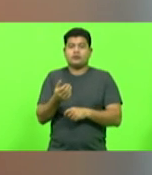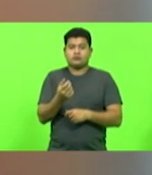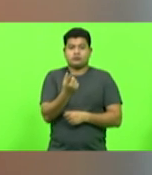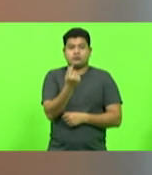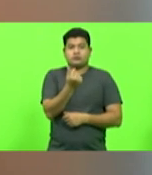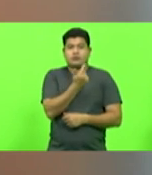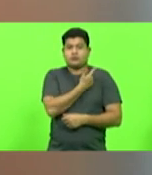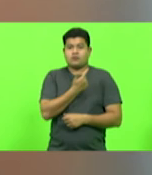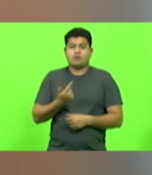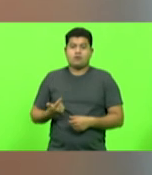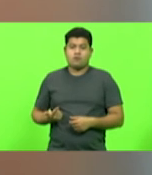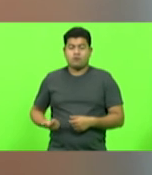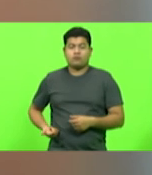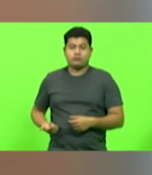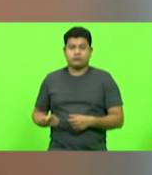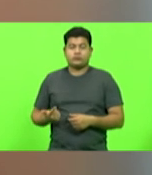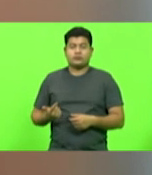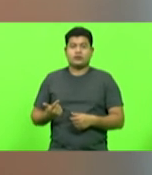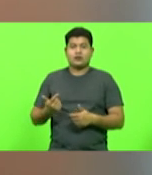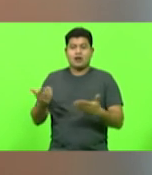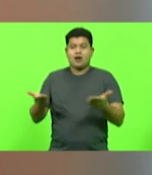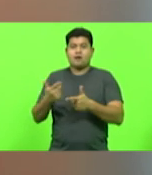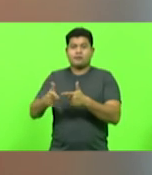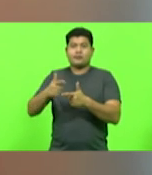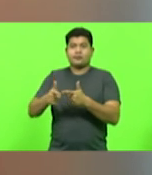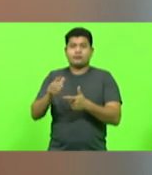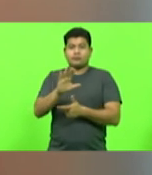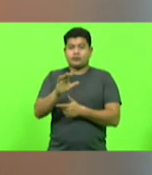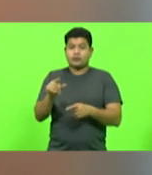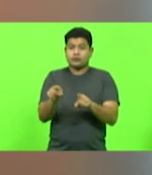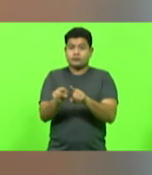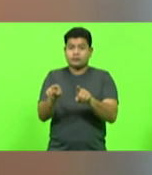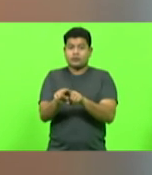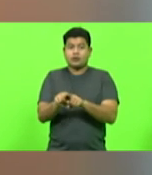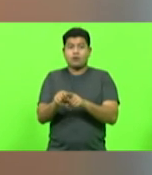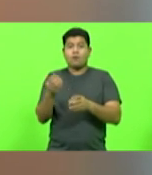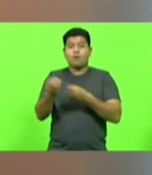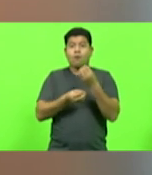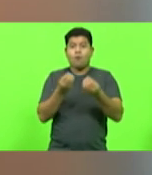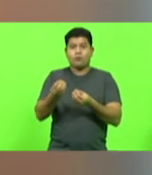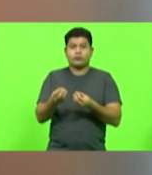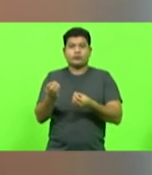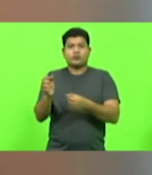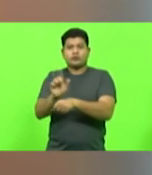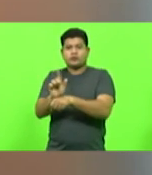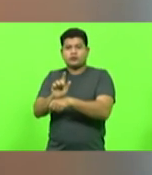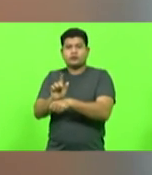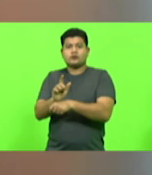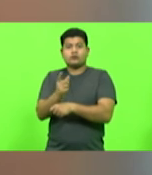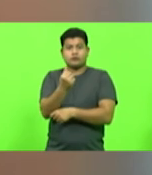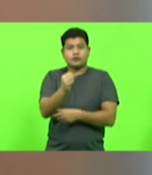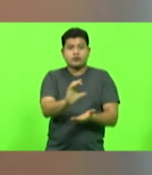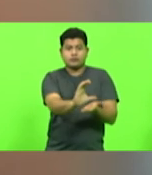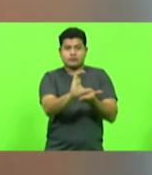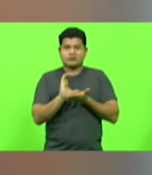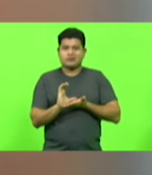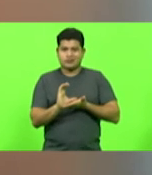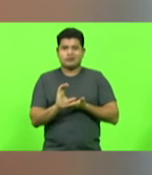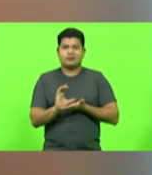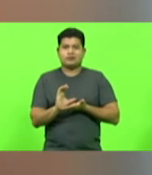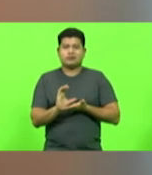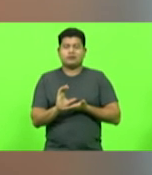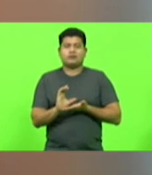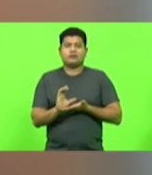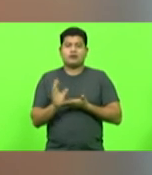um tema abordado. A Auditora Fiscal de Controle Externo do Tribunal de Contas do Estado, Vanessa dos Santos, questionou o modo como os recursos da assistência